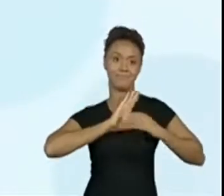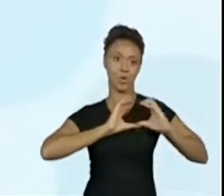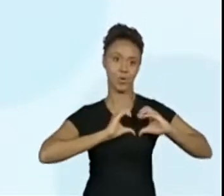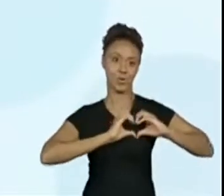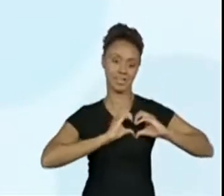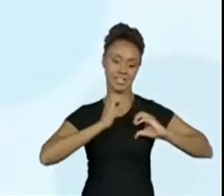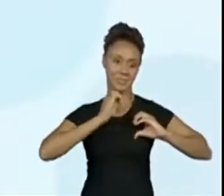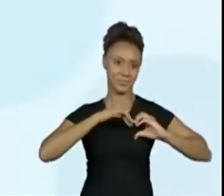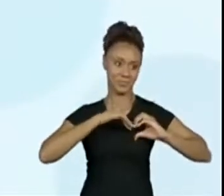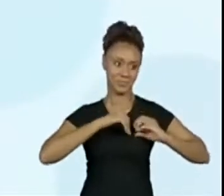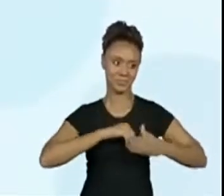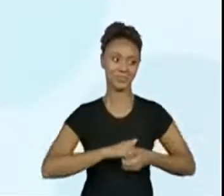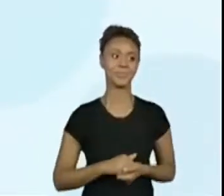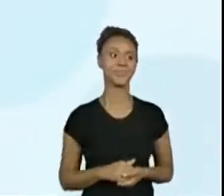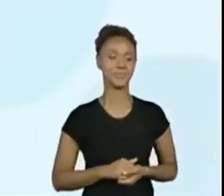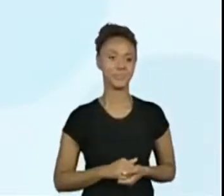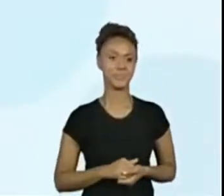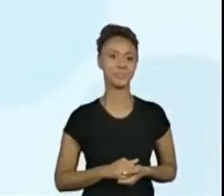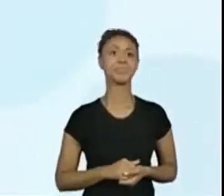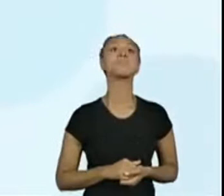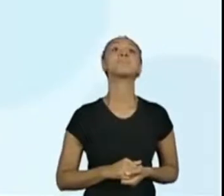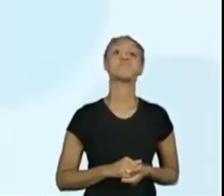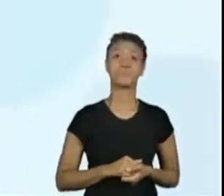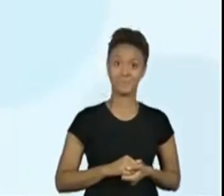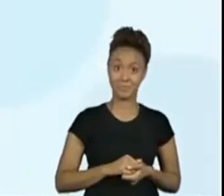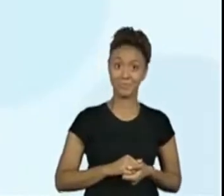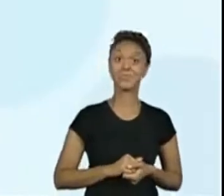Bom, essas eram nossas escolhas.